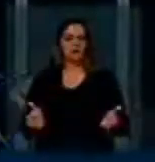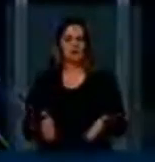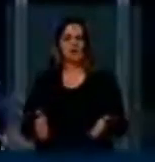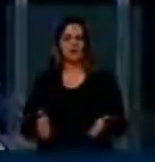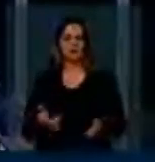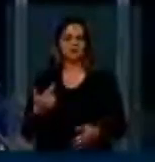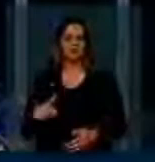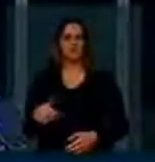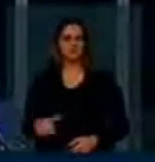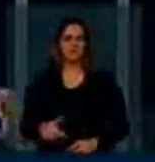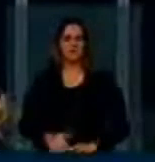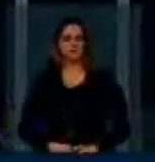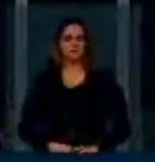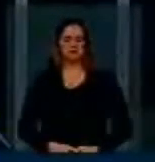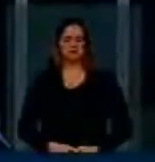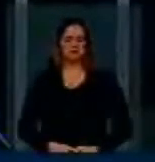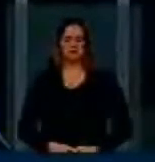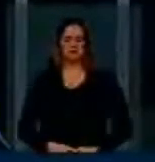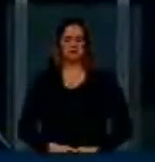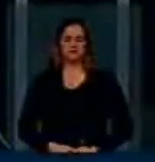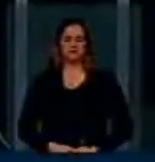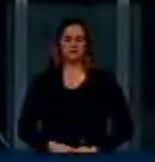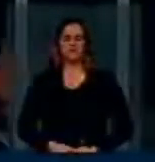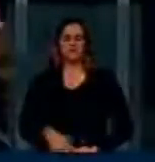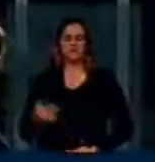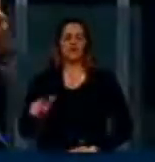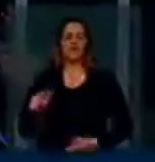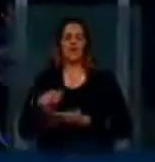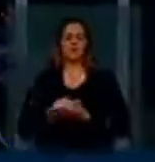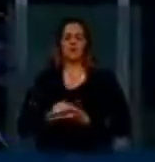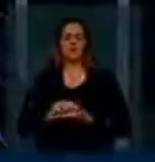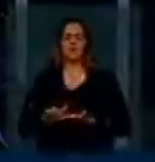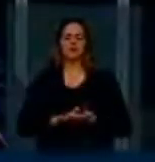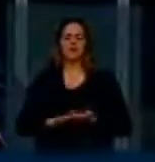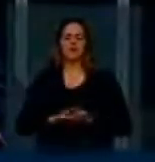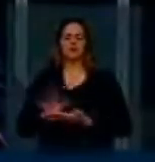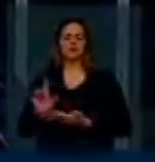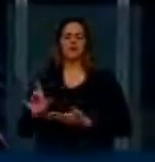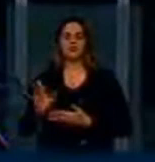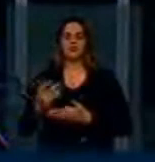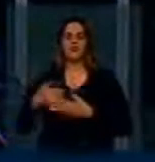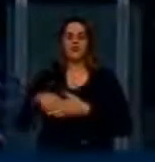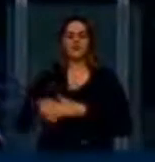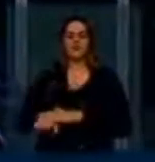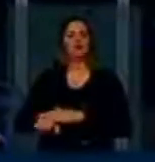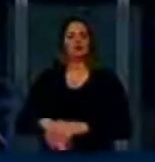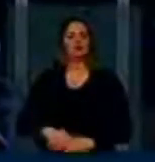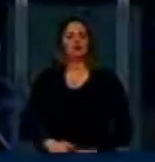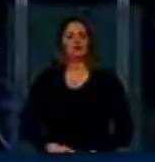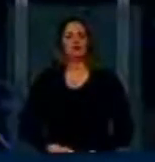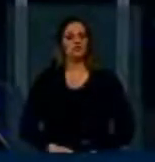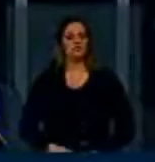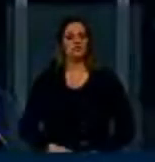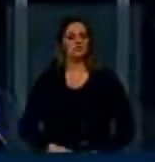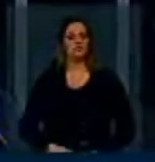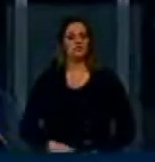apagam essas informações, apenas as indisponibilizam. Isso é uma violação da nossa privacidade, da nossa proteção